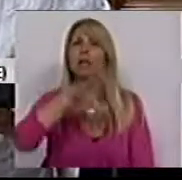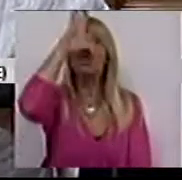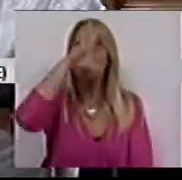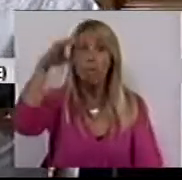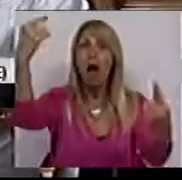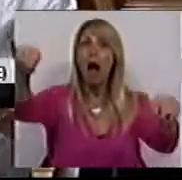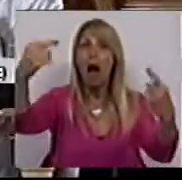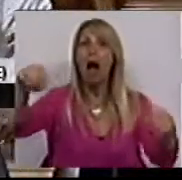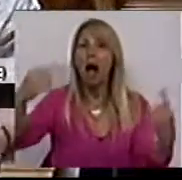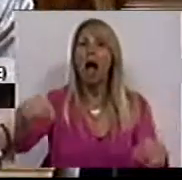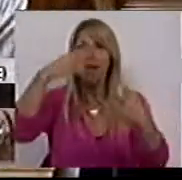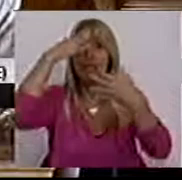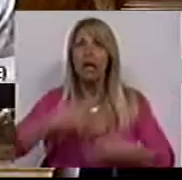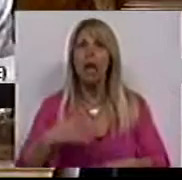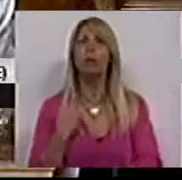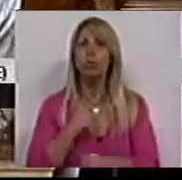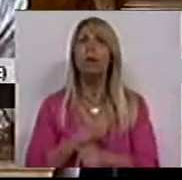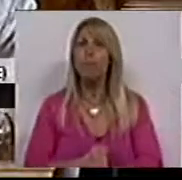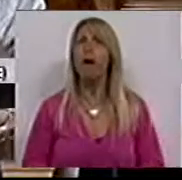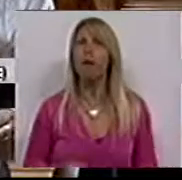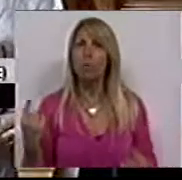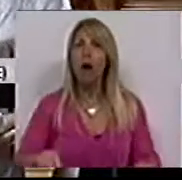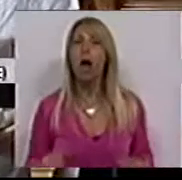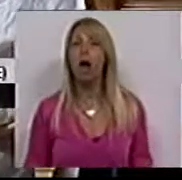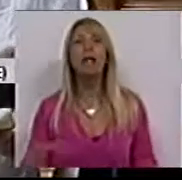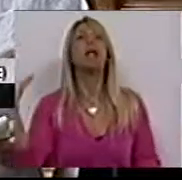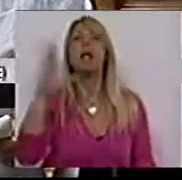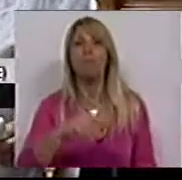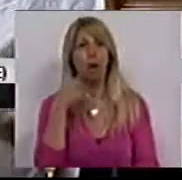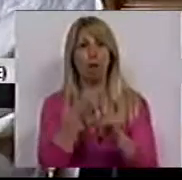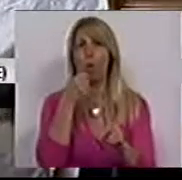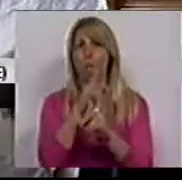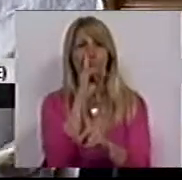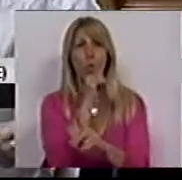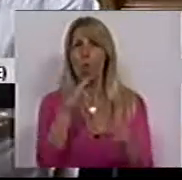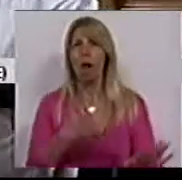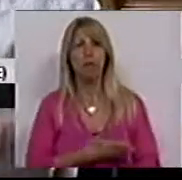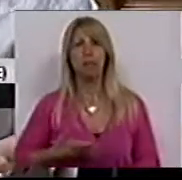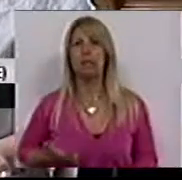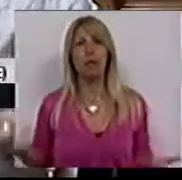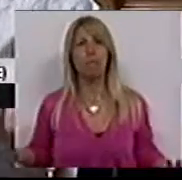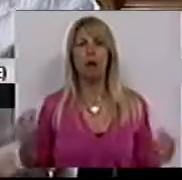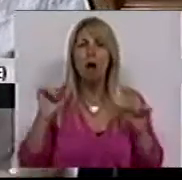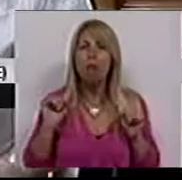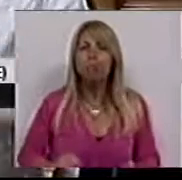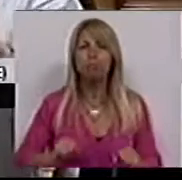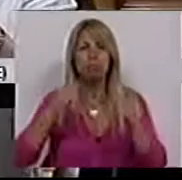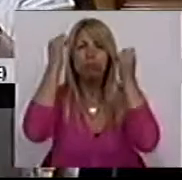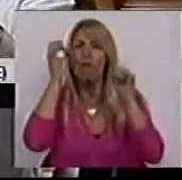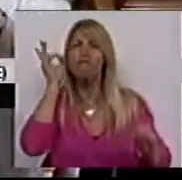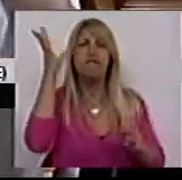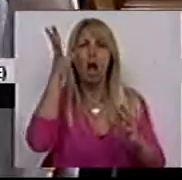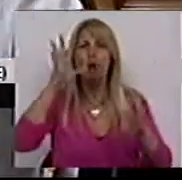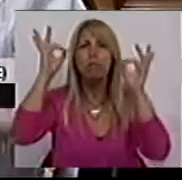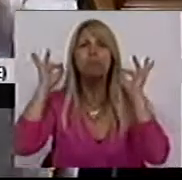ainda existe dignidade no trabalho. E mais, não combate o desemprego. É uma autêntica fraude. Por isso, Sr.